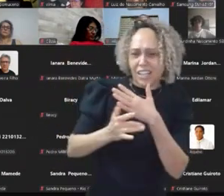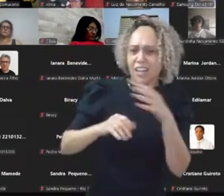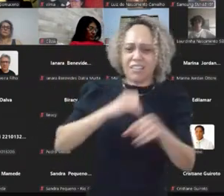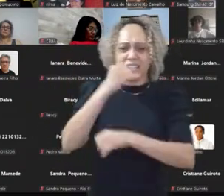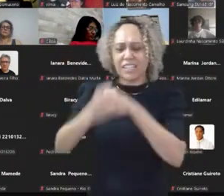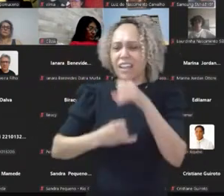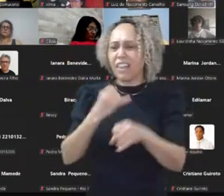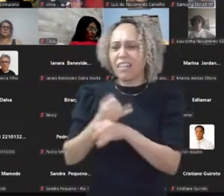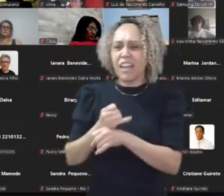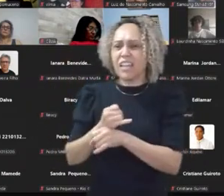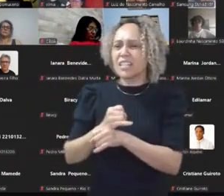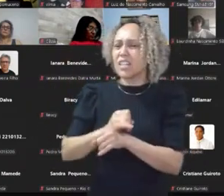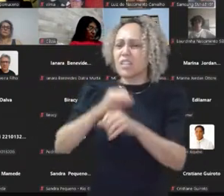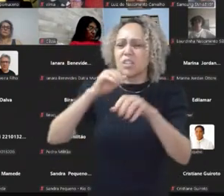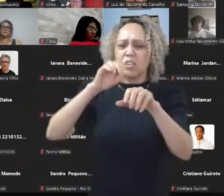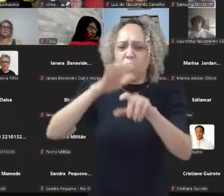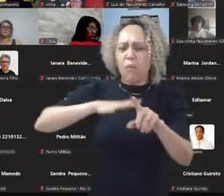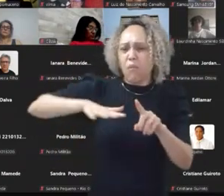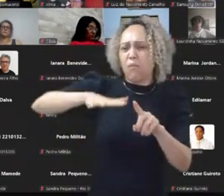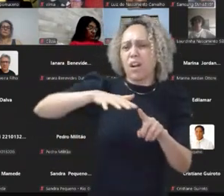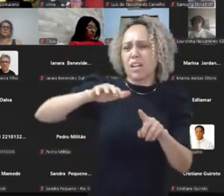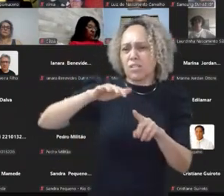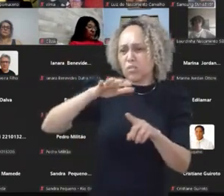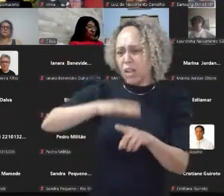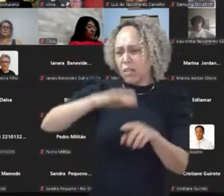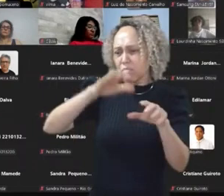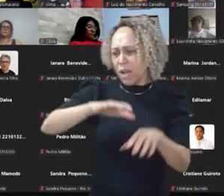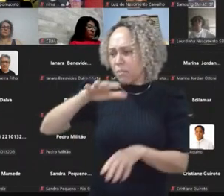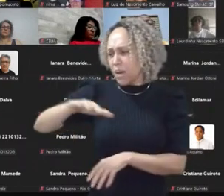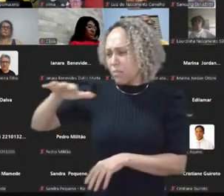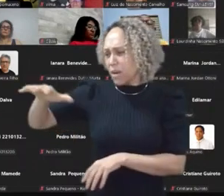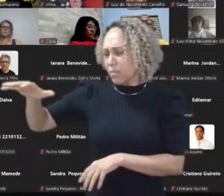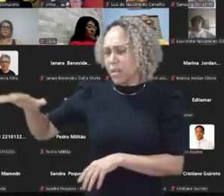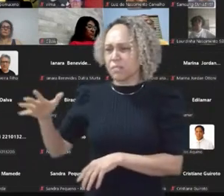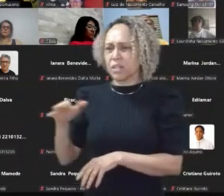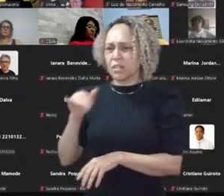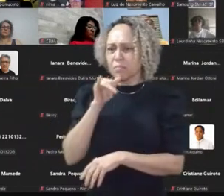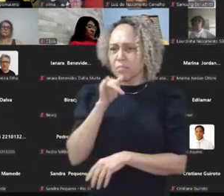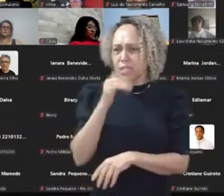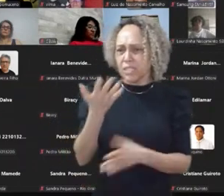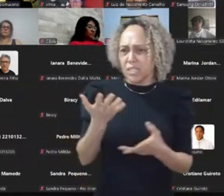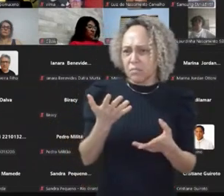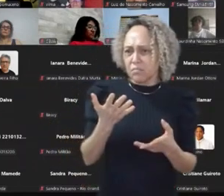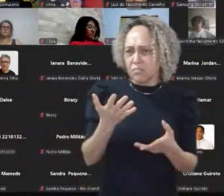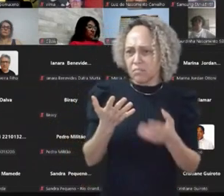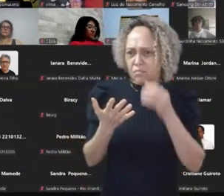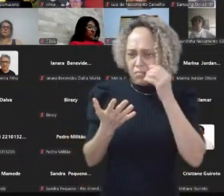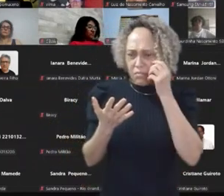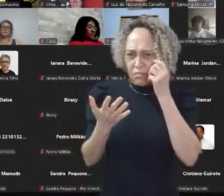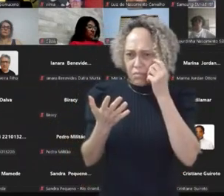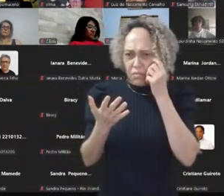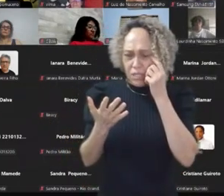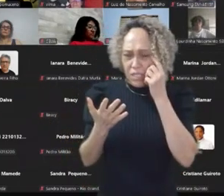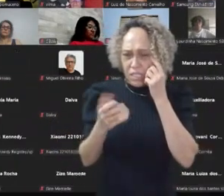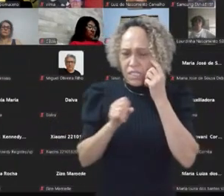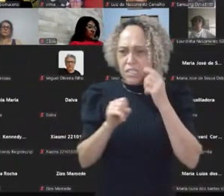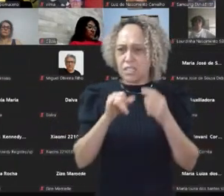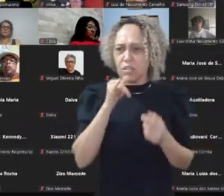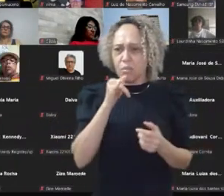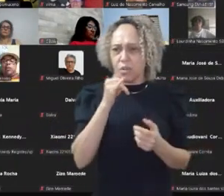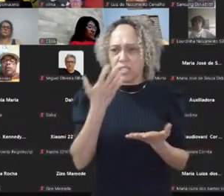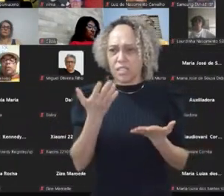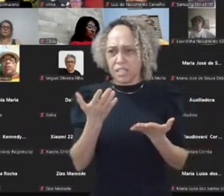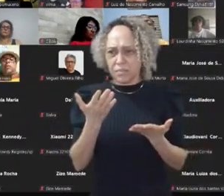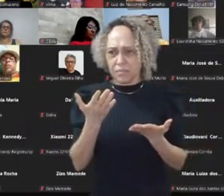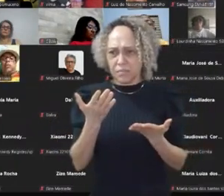falar e com a mensagem certa. Se eu mandar para o Lucas uma mensagem do Corinthians, ele não vai nem abrir a mensagem. Lucas, mas se for do